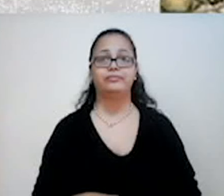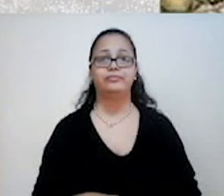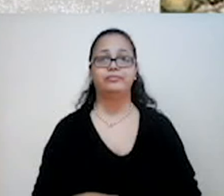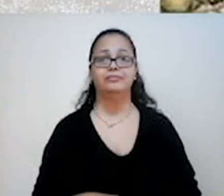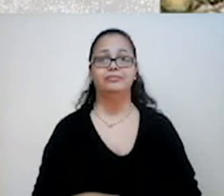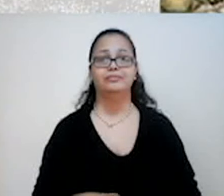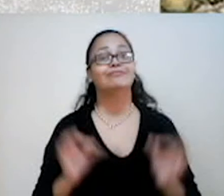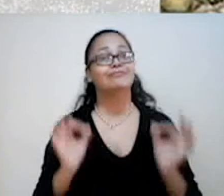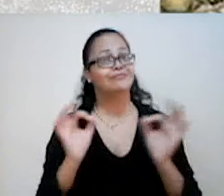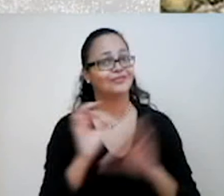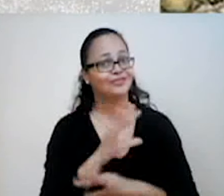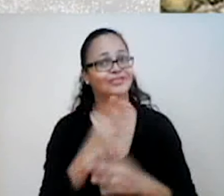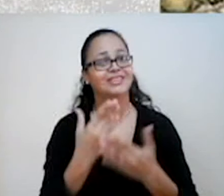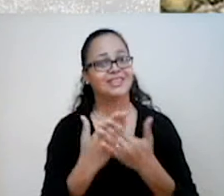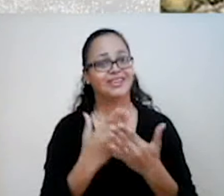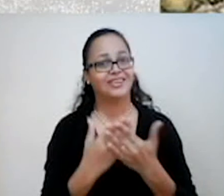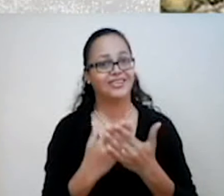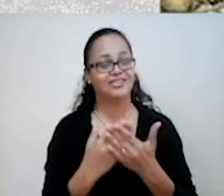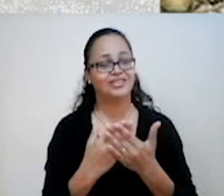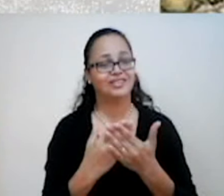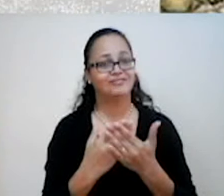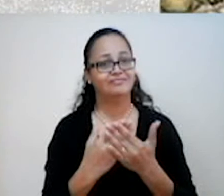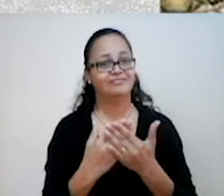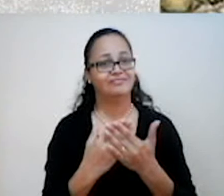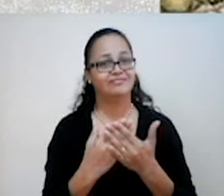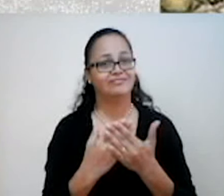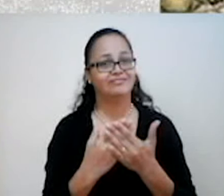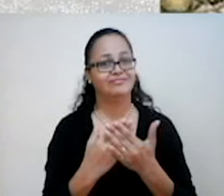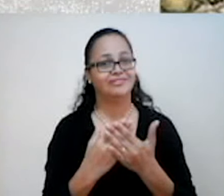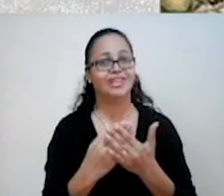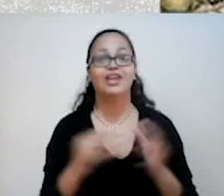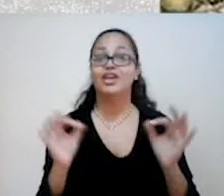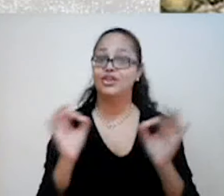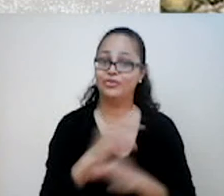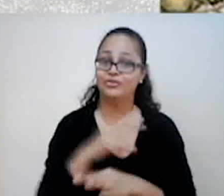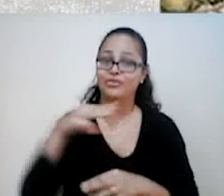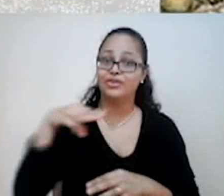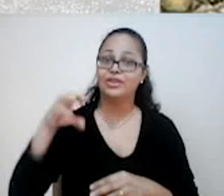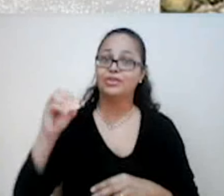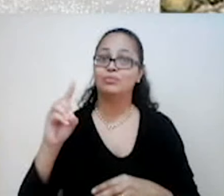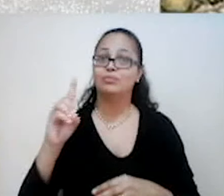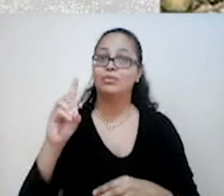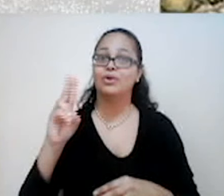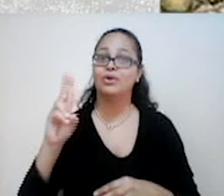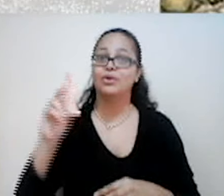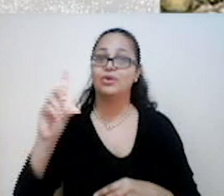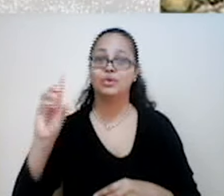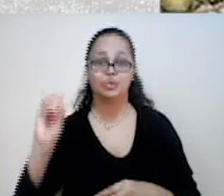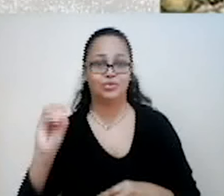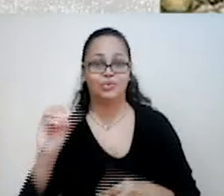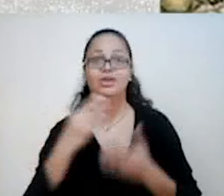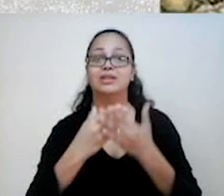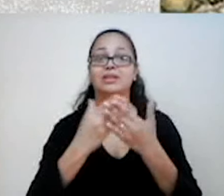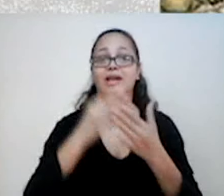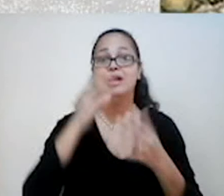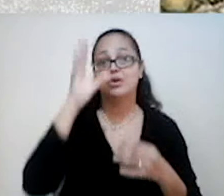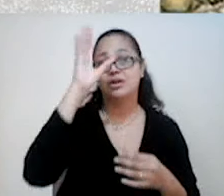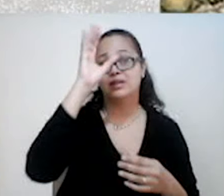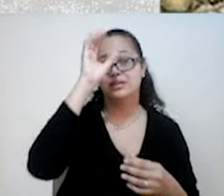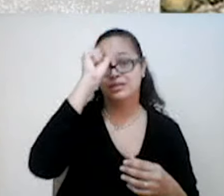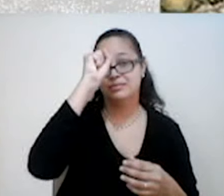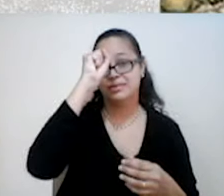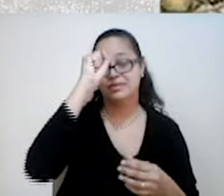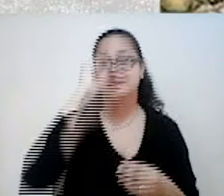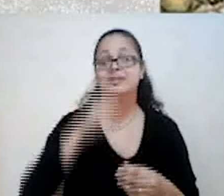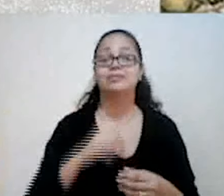Chegamos ao fim de mais uma aula e chegamos ao fim deste módulo, ok? Pessoal, na aula de hoje nós aprendemos